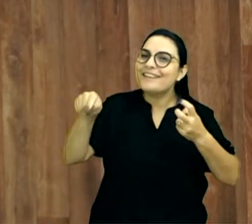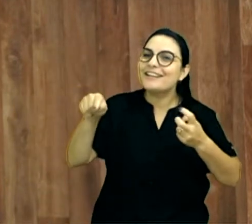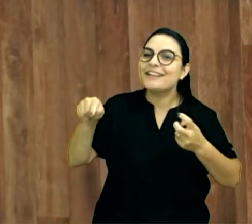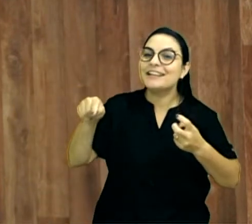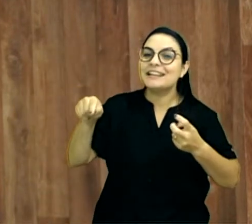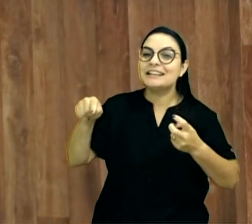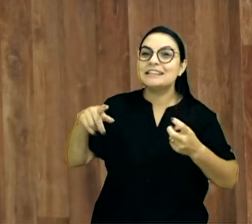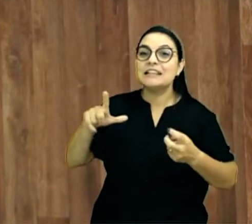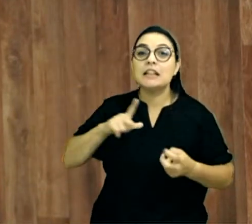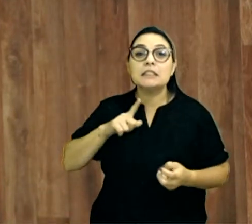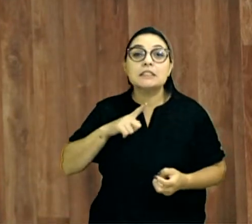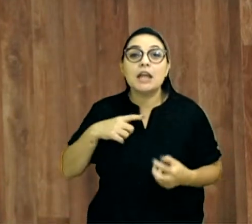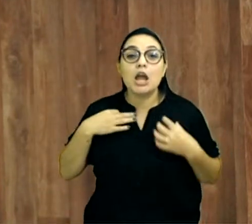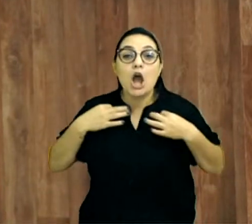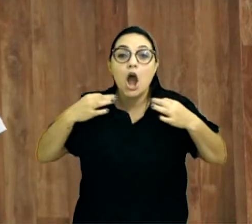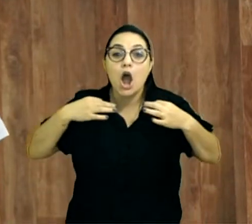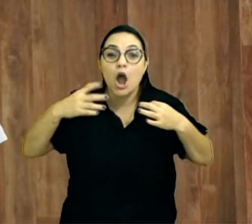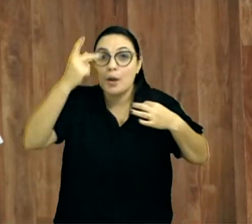ele veio com a roupa do corpo,